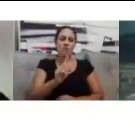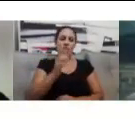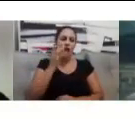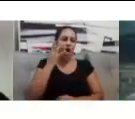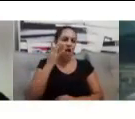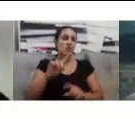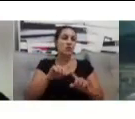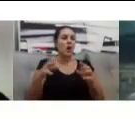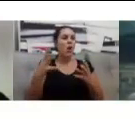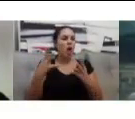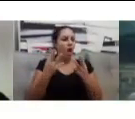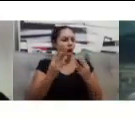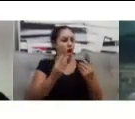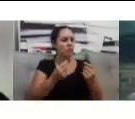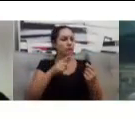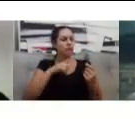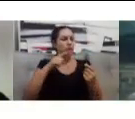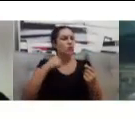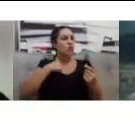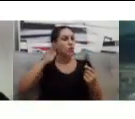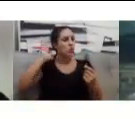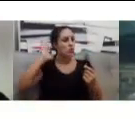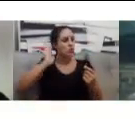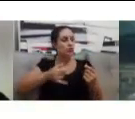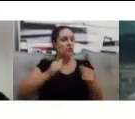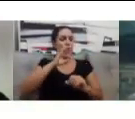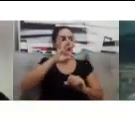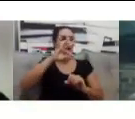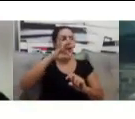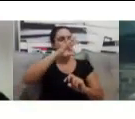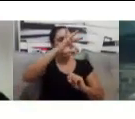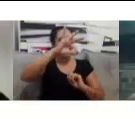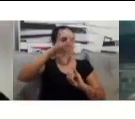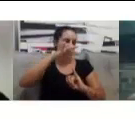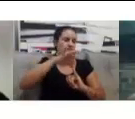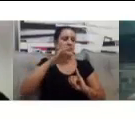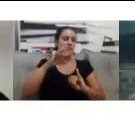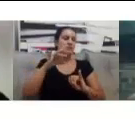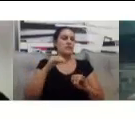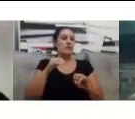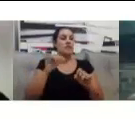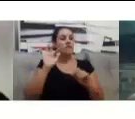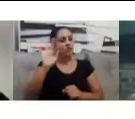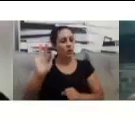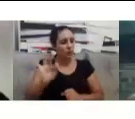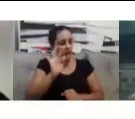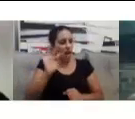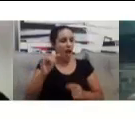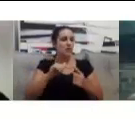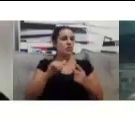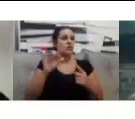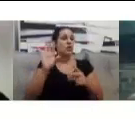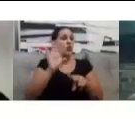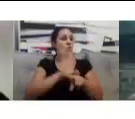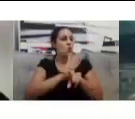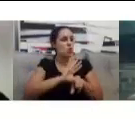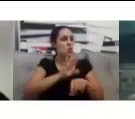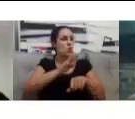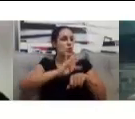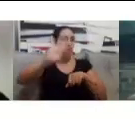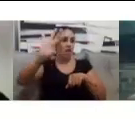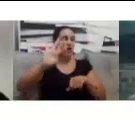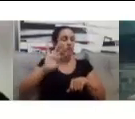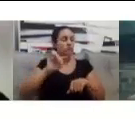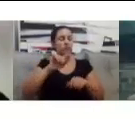Graduação, curso técnico. Não é fácil. Mas a recompensa vem. É gratificante estar aqui. Que vocês possam se sentir